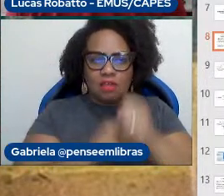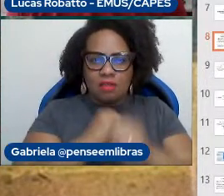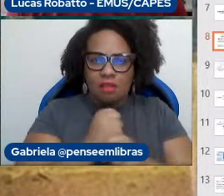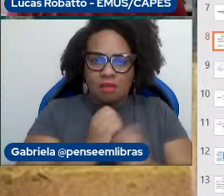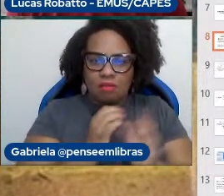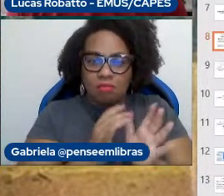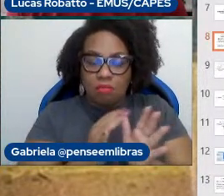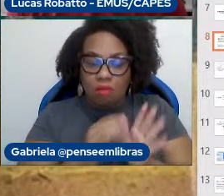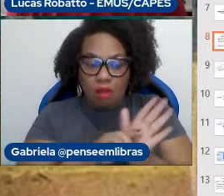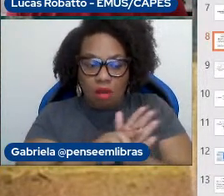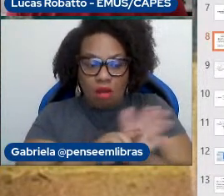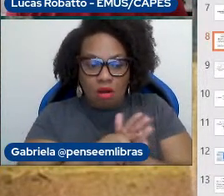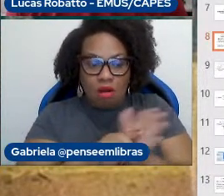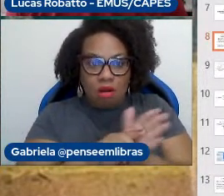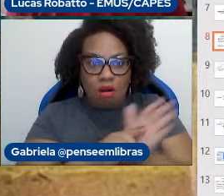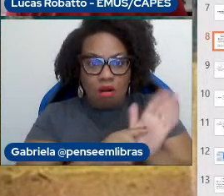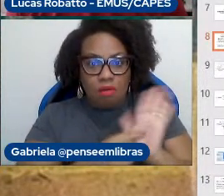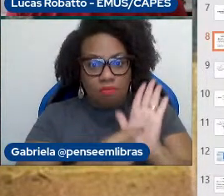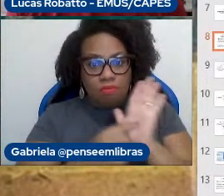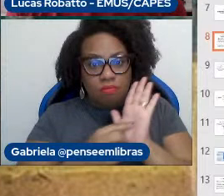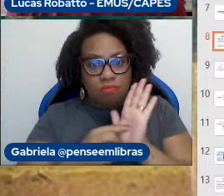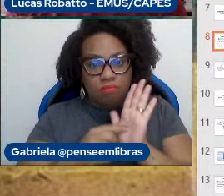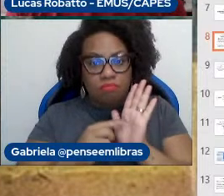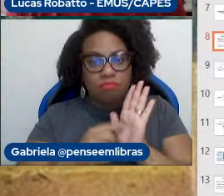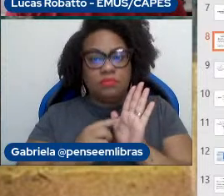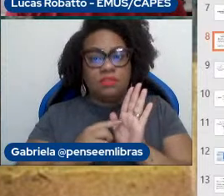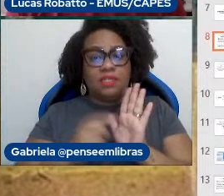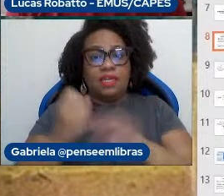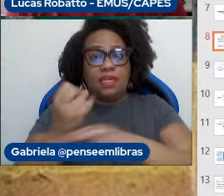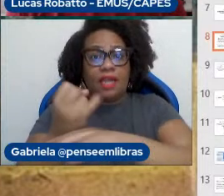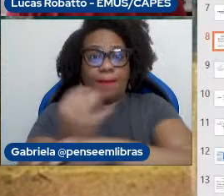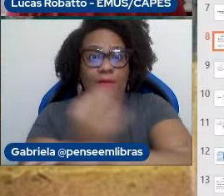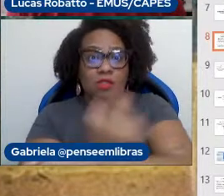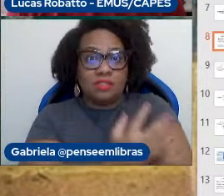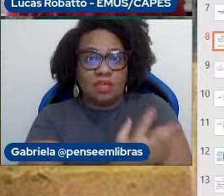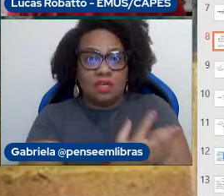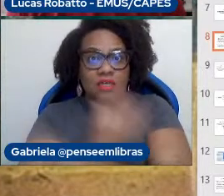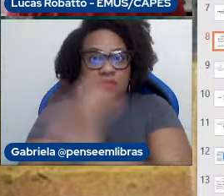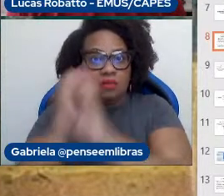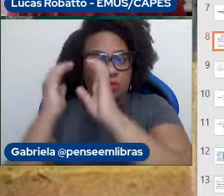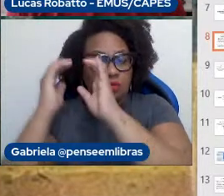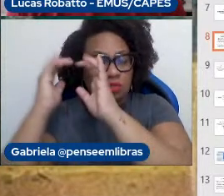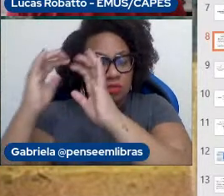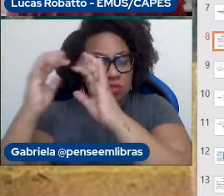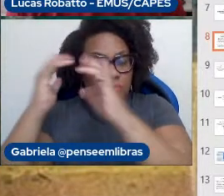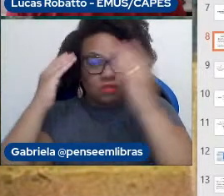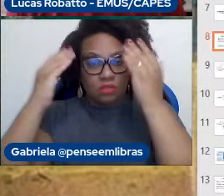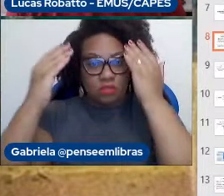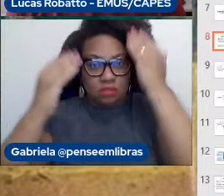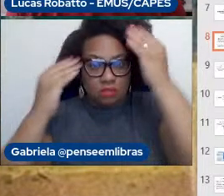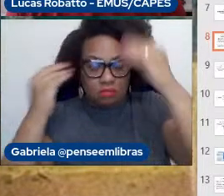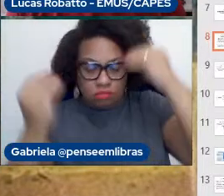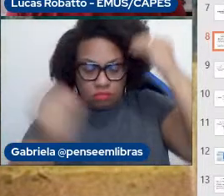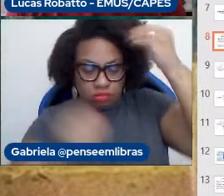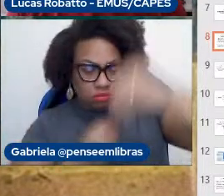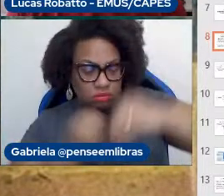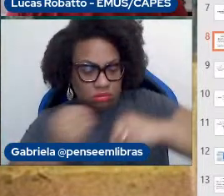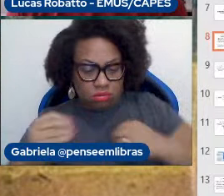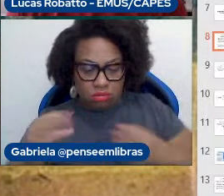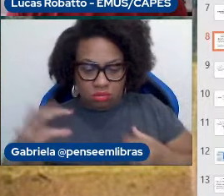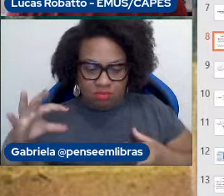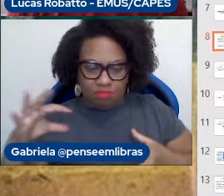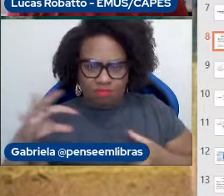demonstrar quanto os fatores psicológicos e emoções estão ligados também com o corpo, que são indissociáveis do corpo.